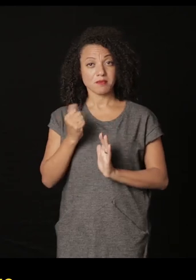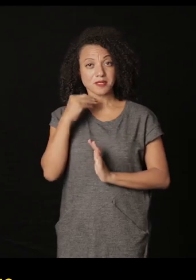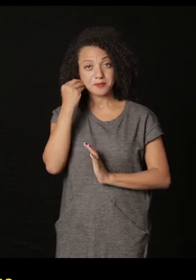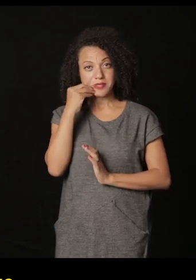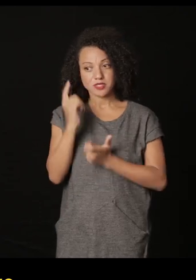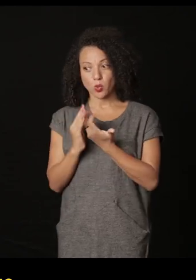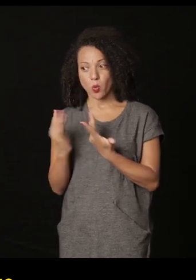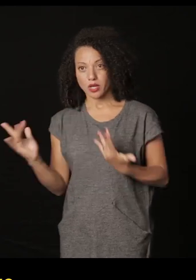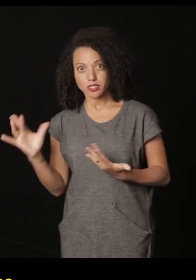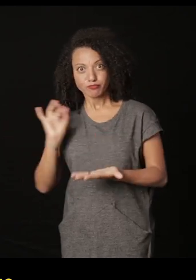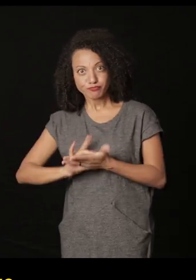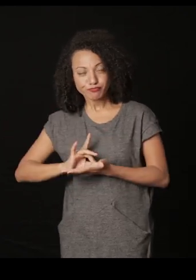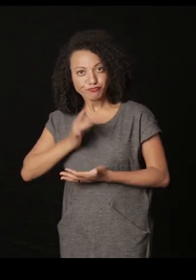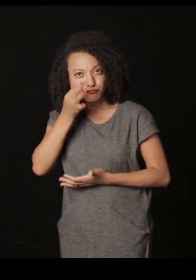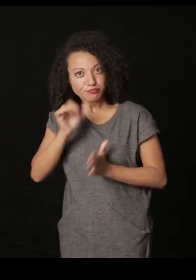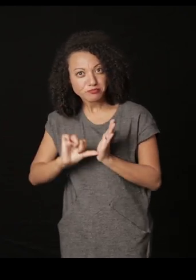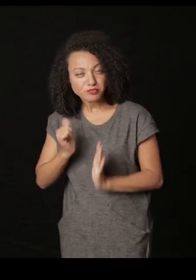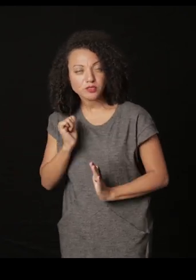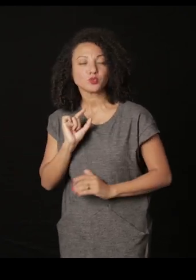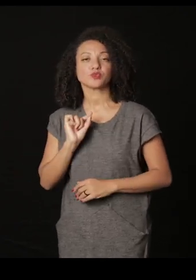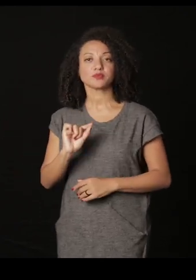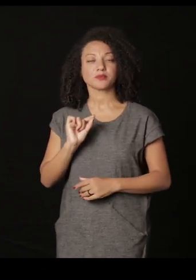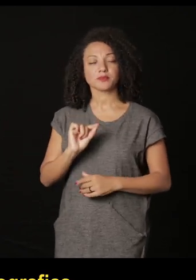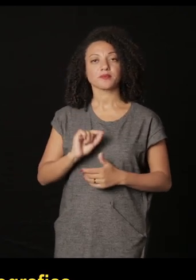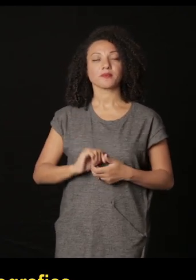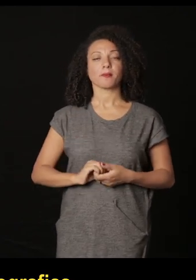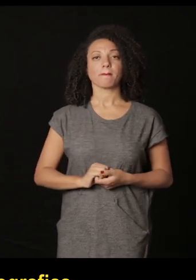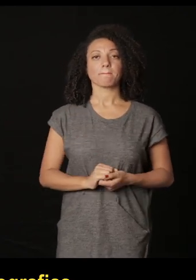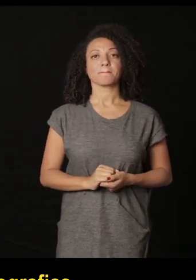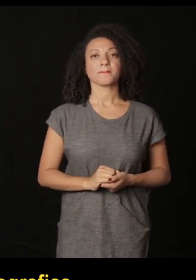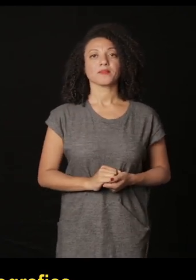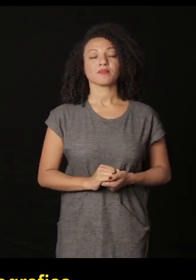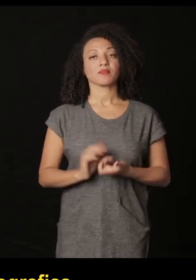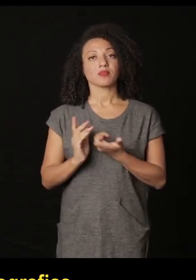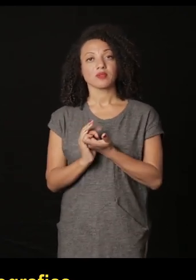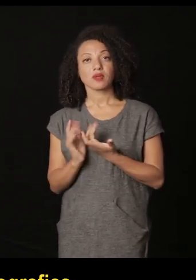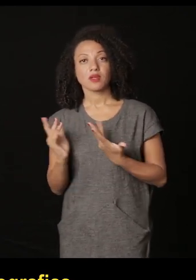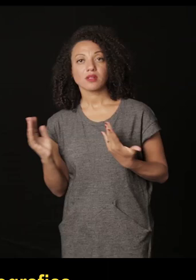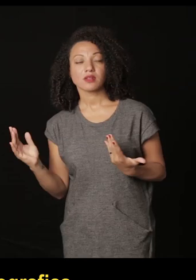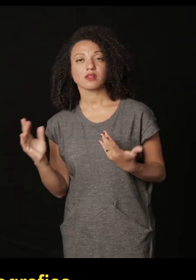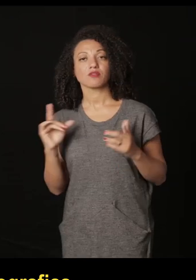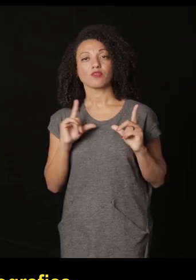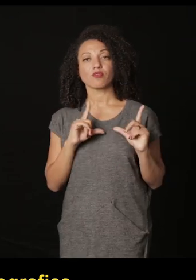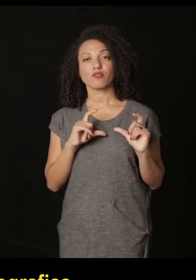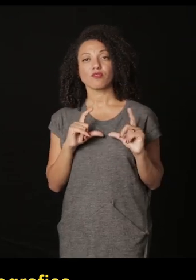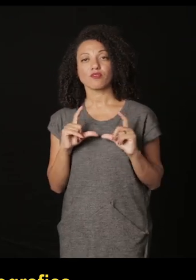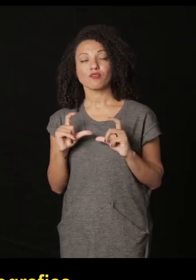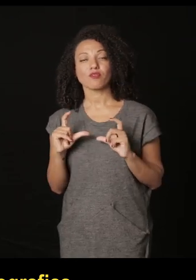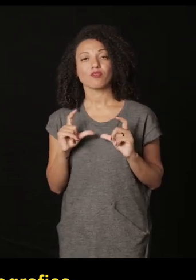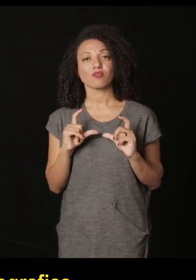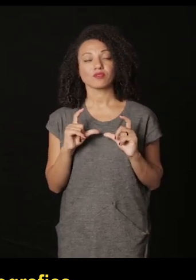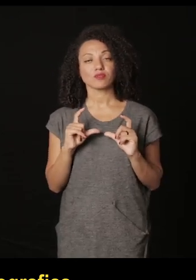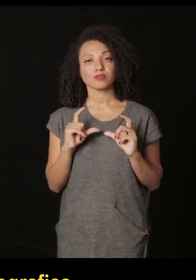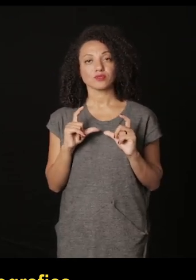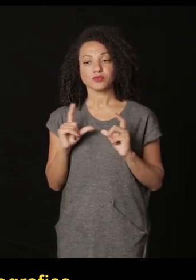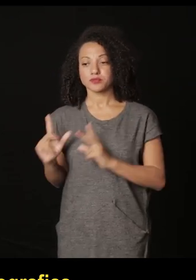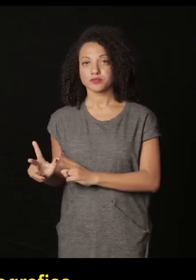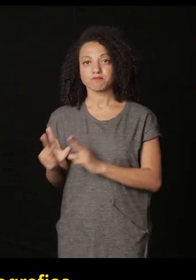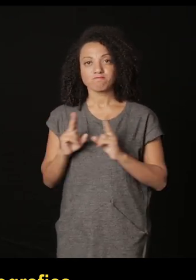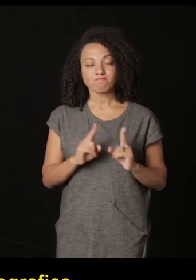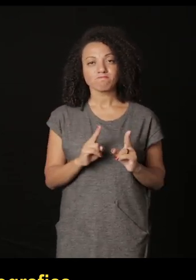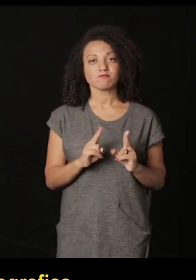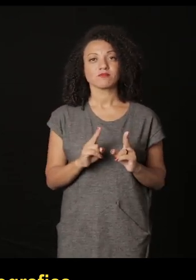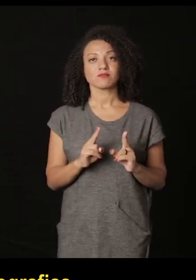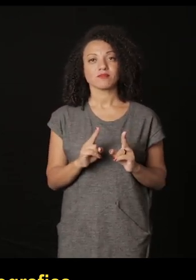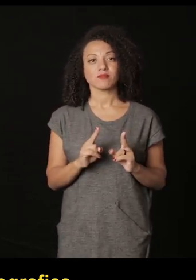arquivo propriamente dito que é se tratava do arquivo de fotografias de uma parte